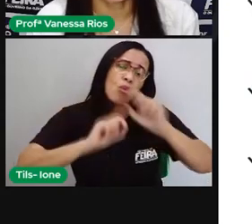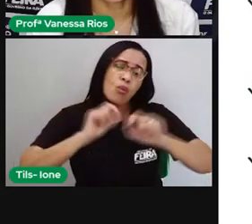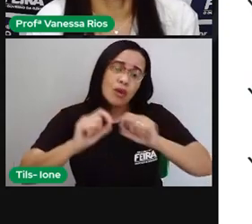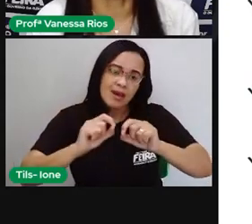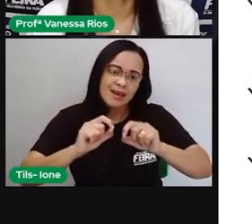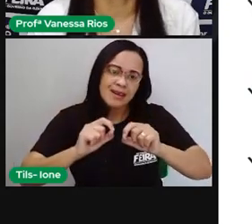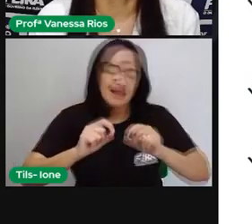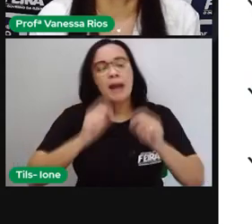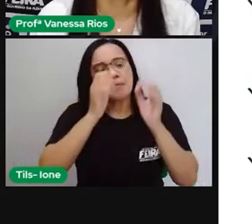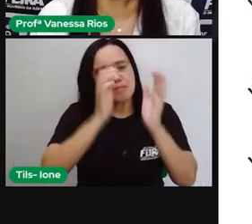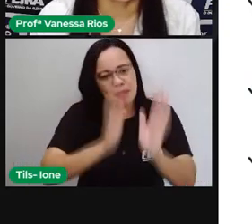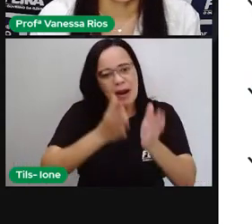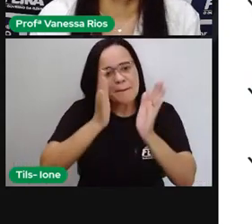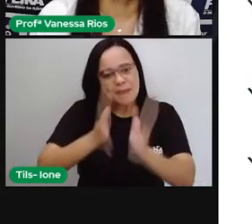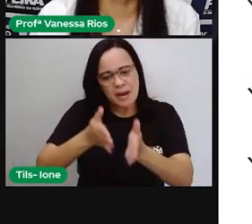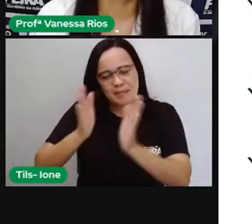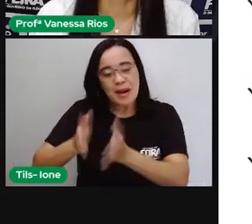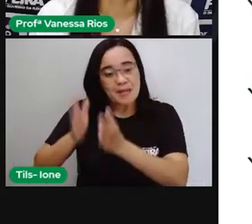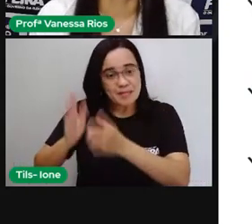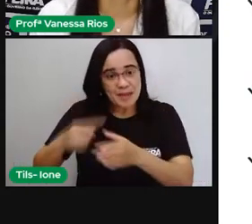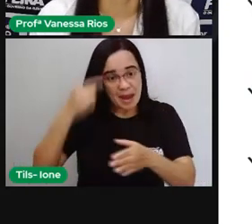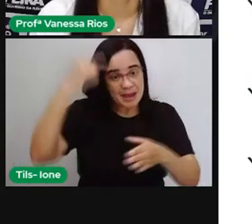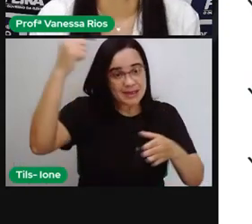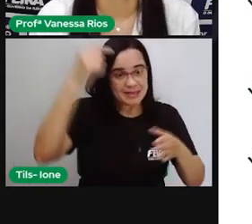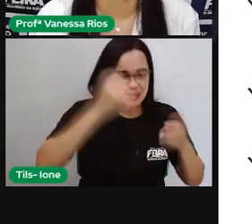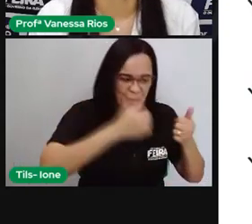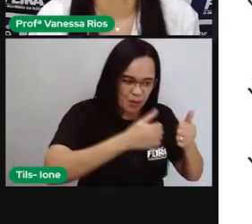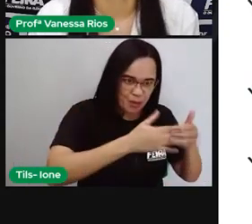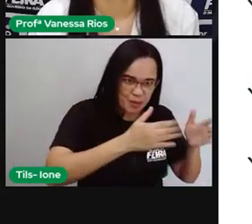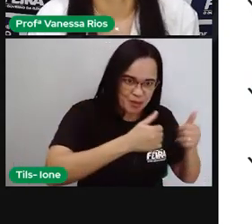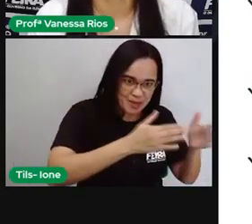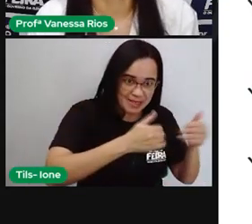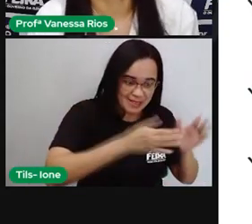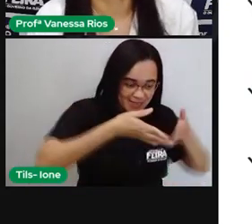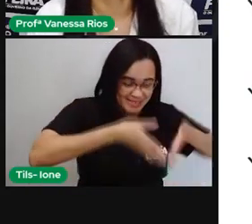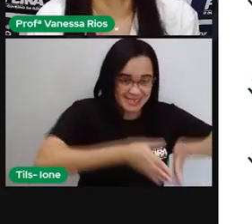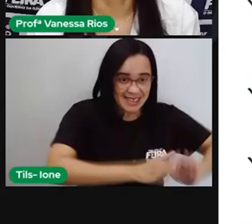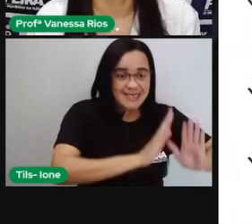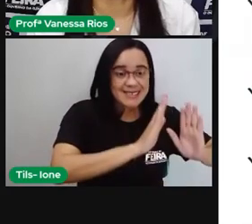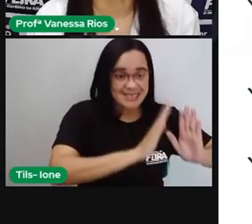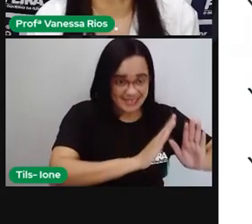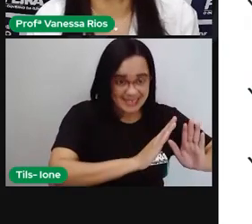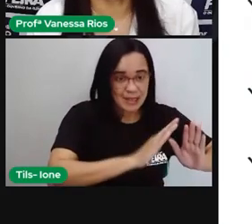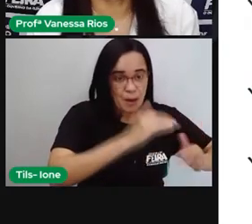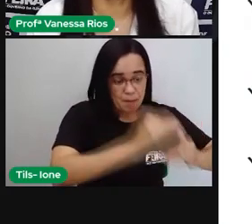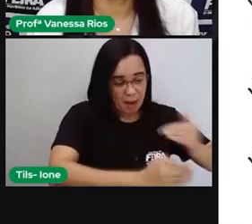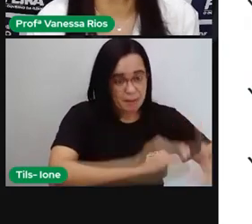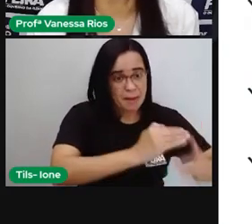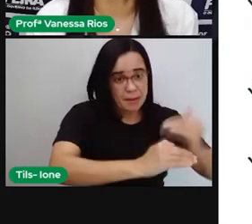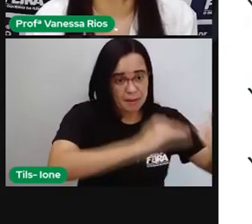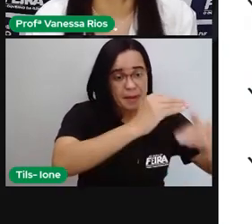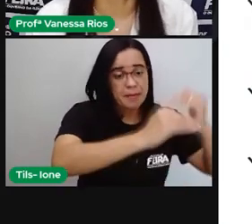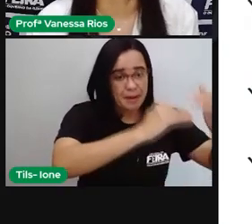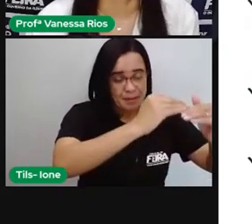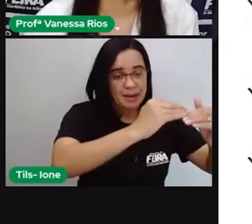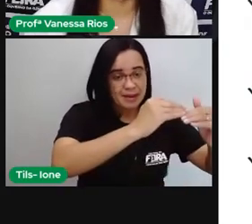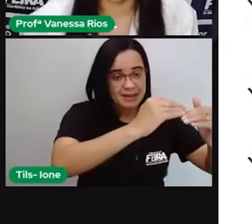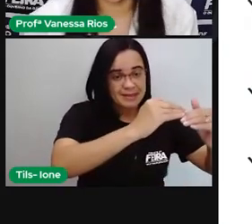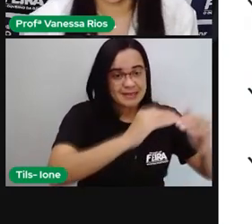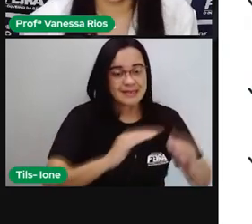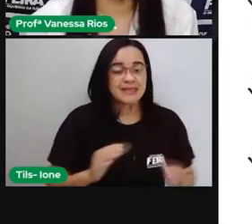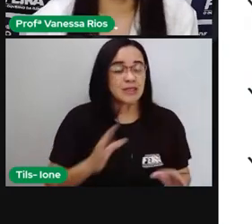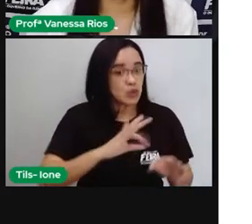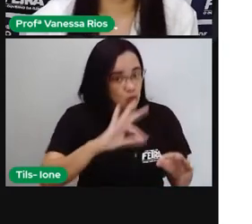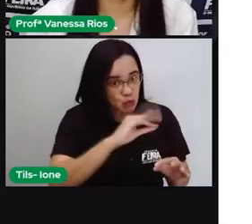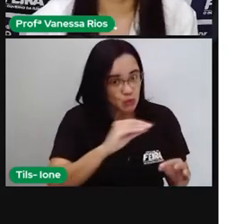cronológica né se começa lá no início de quando a pessoa nasceu e vai sendo contado passo a passo os acontecimentos aí de